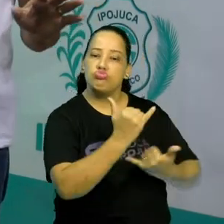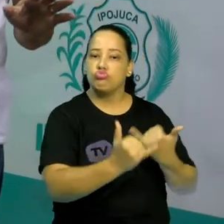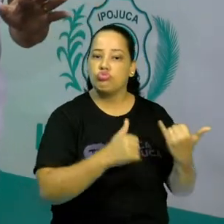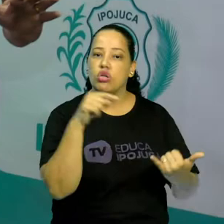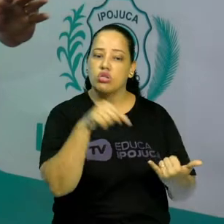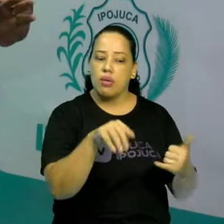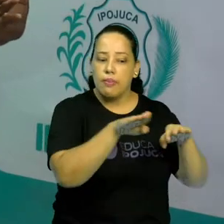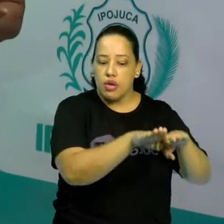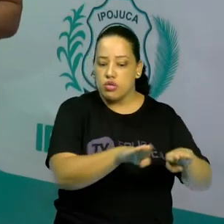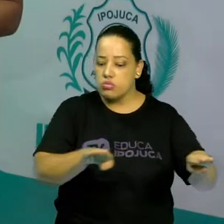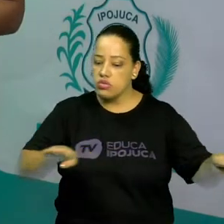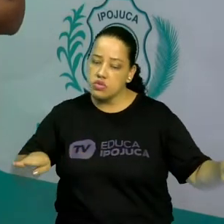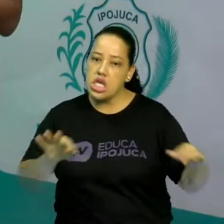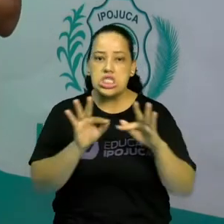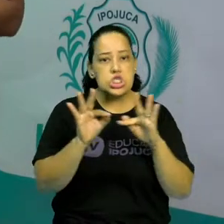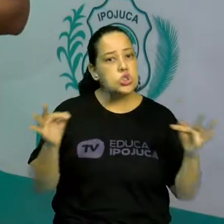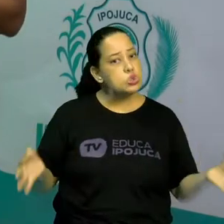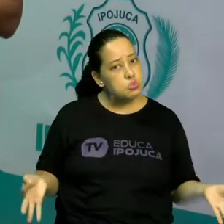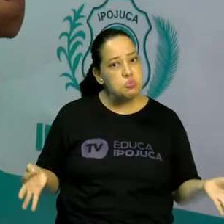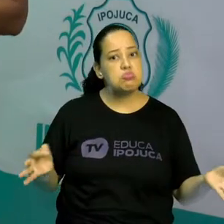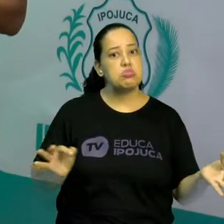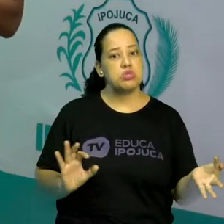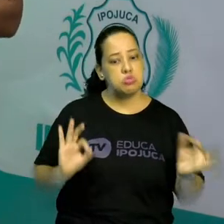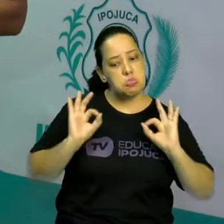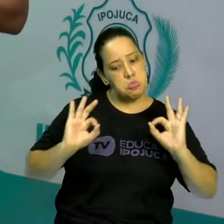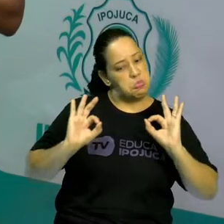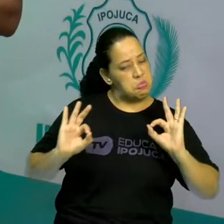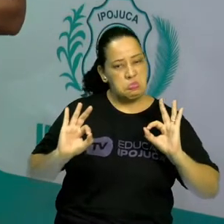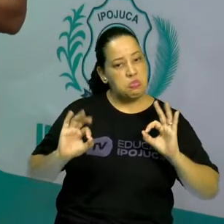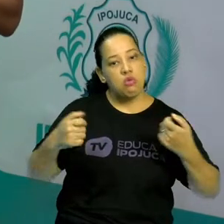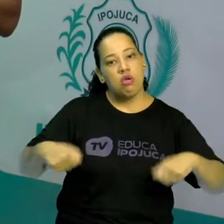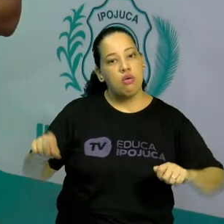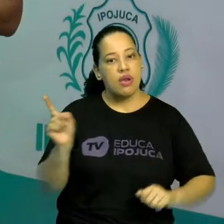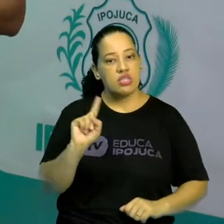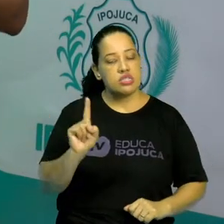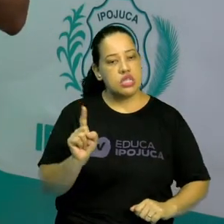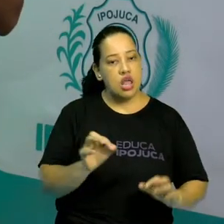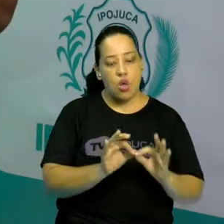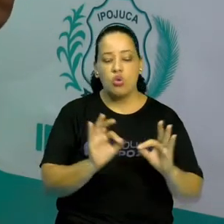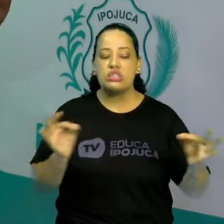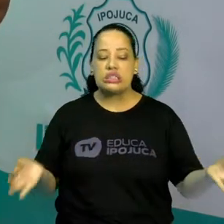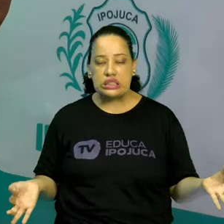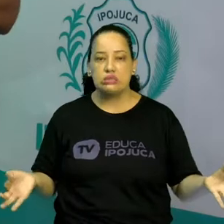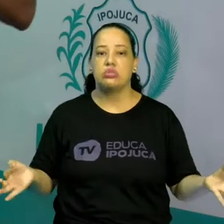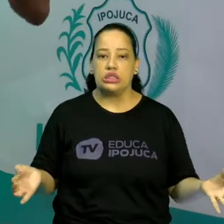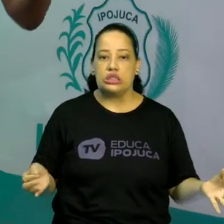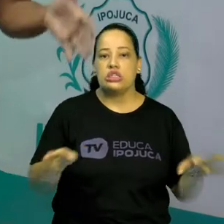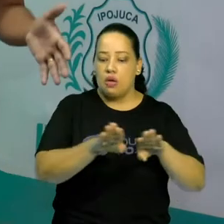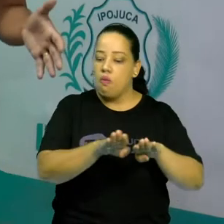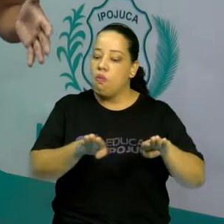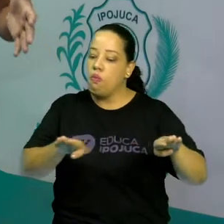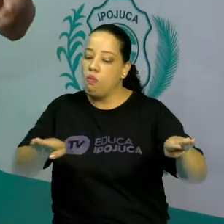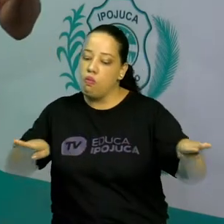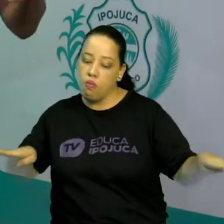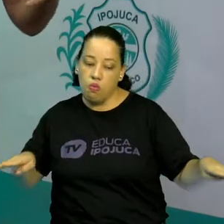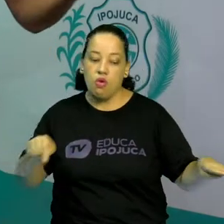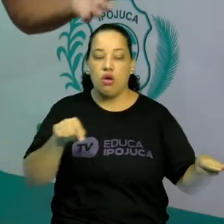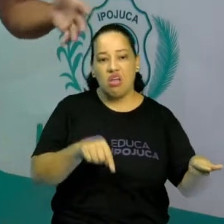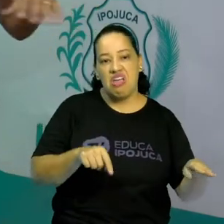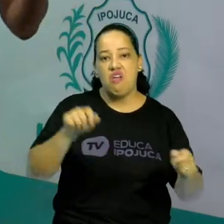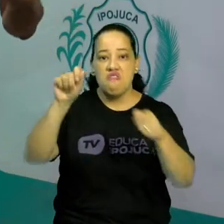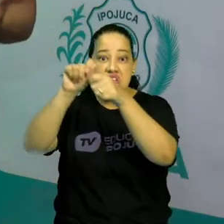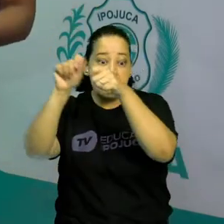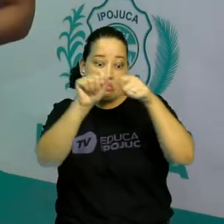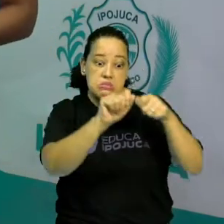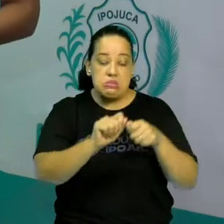em uma superfície simples, sem precisar de nenhum tipo de superfície comercializada ou